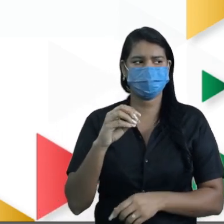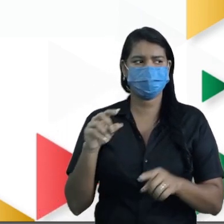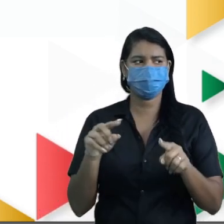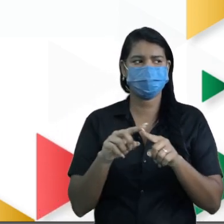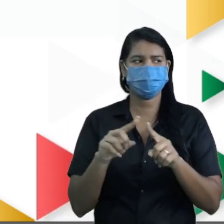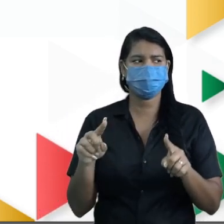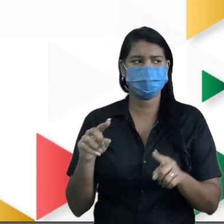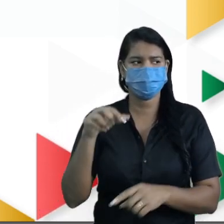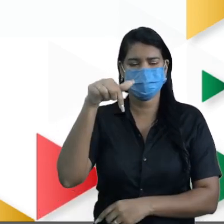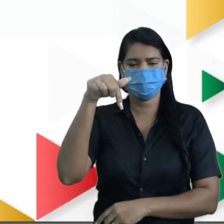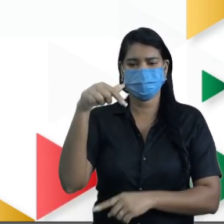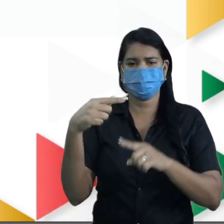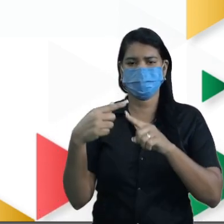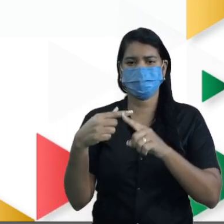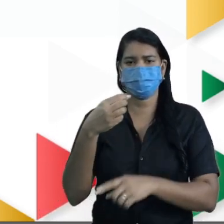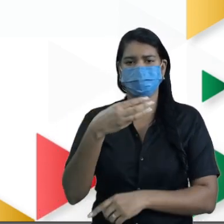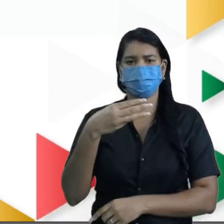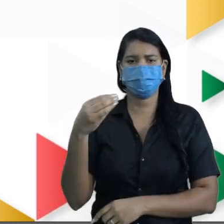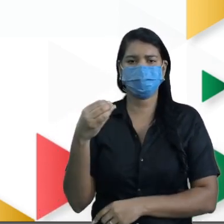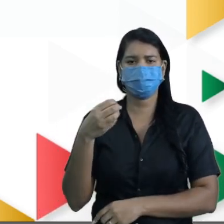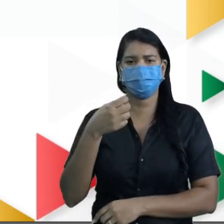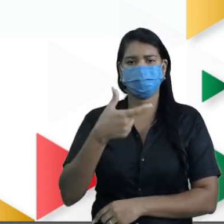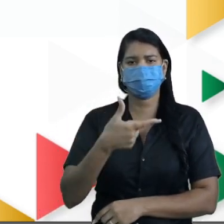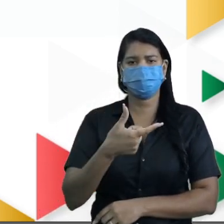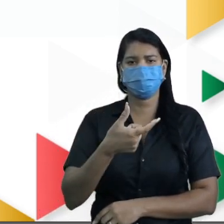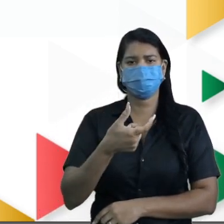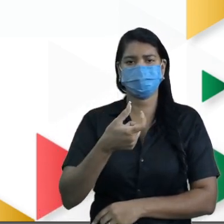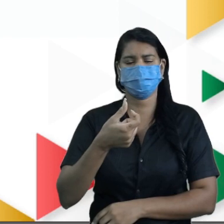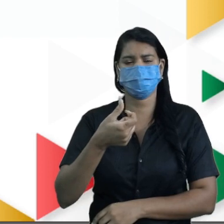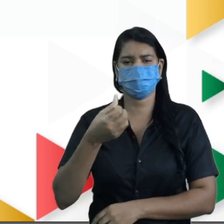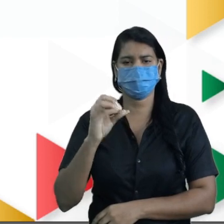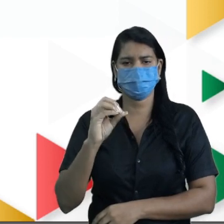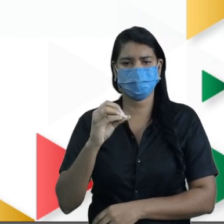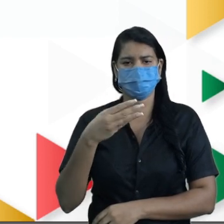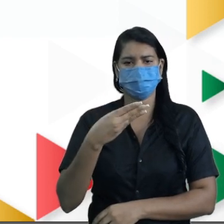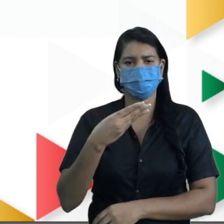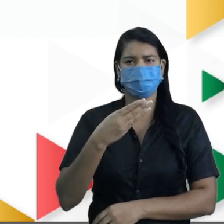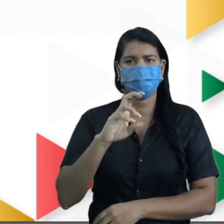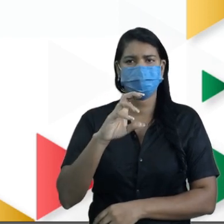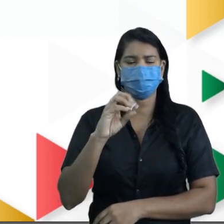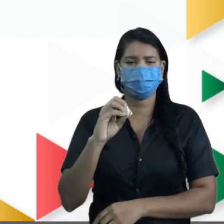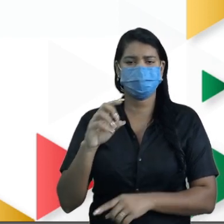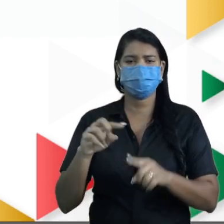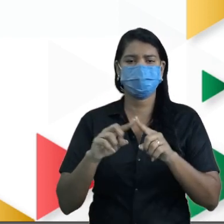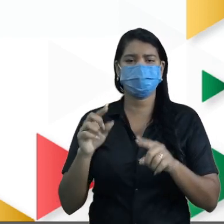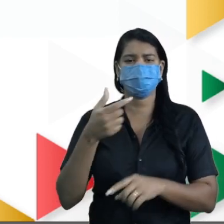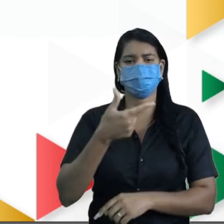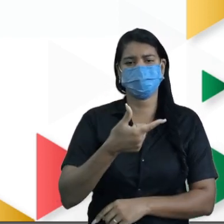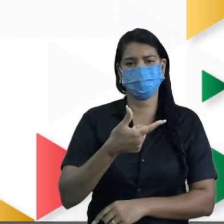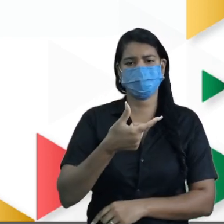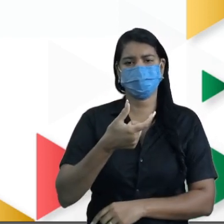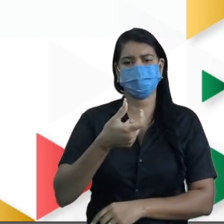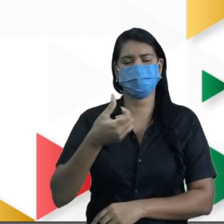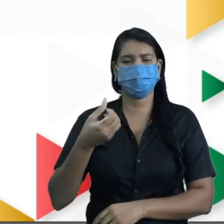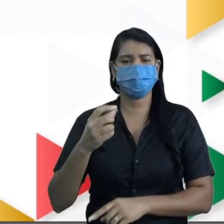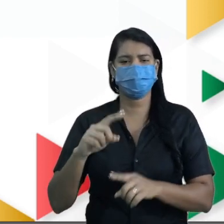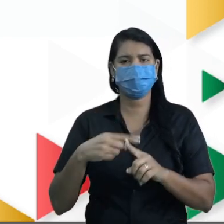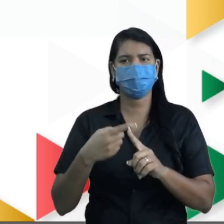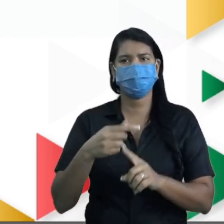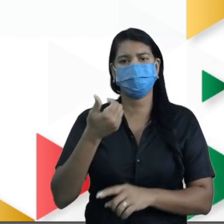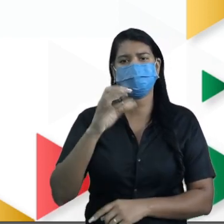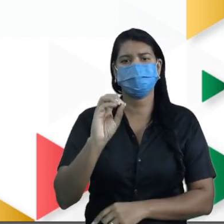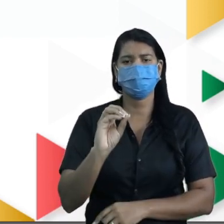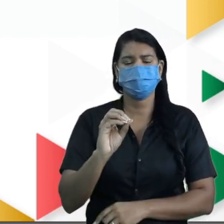7 vezes 30, que vai dar 210. Então eu vou ficar 450 mais 210, mais 10, ok?